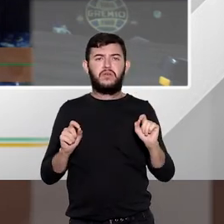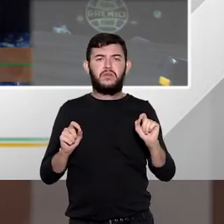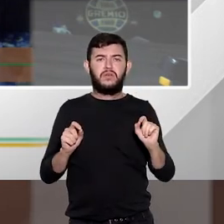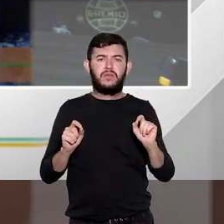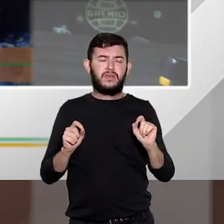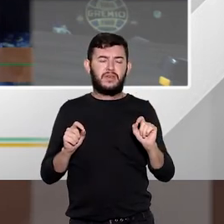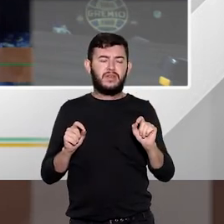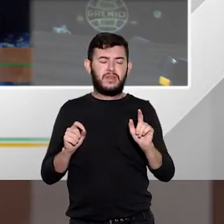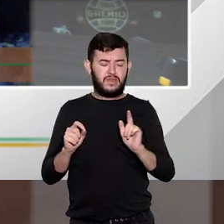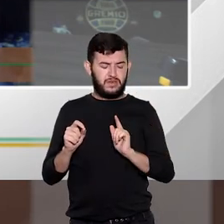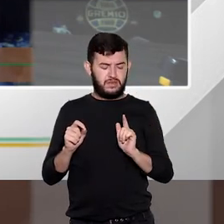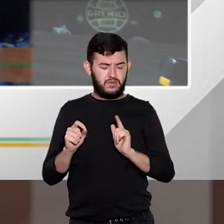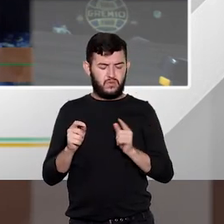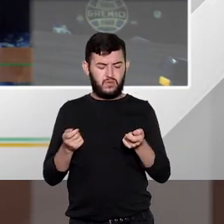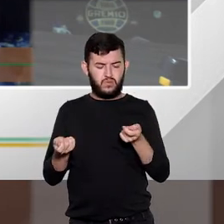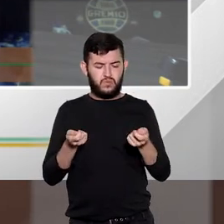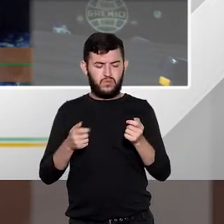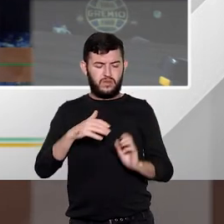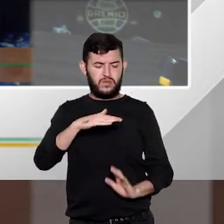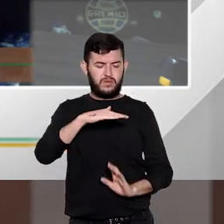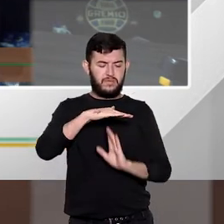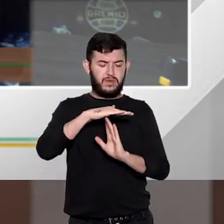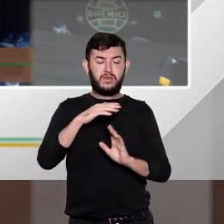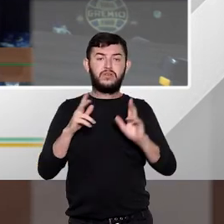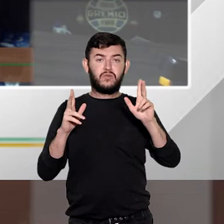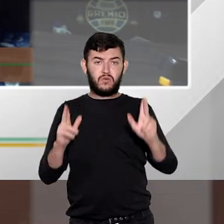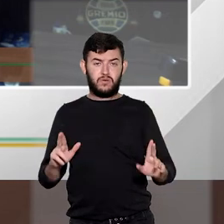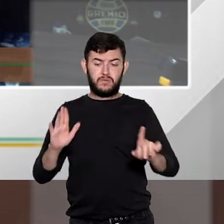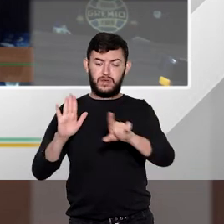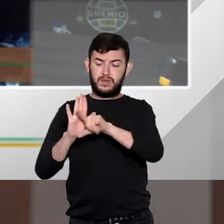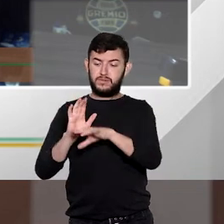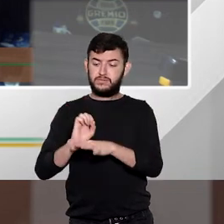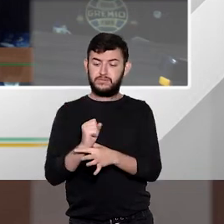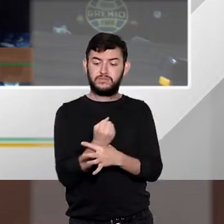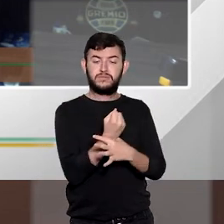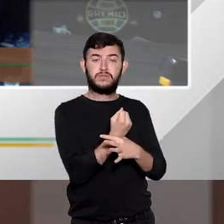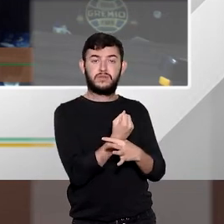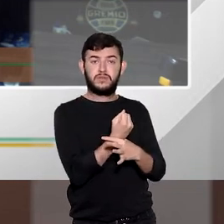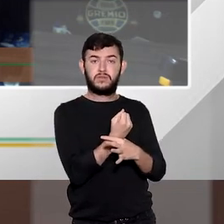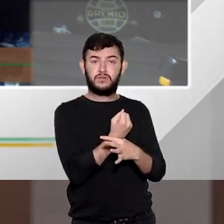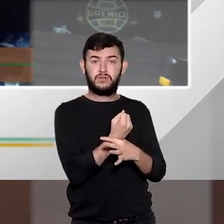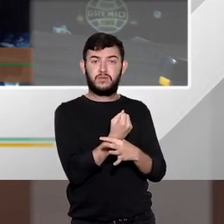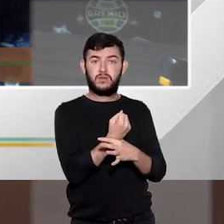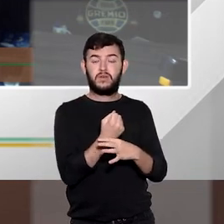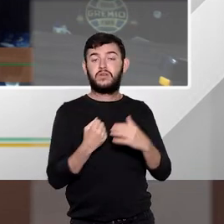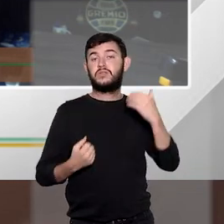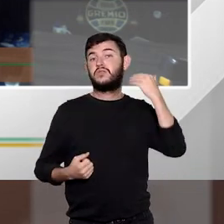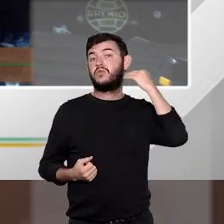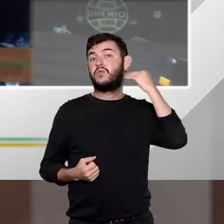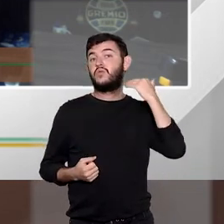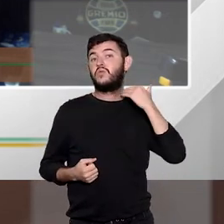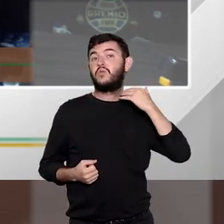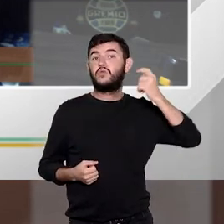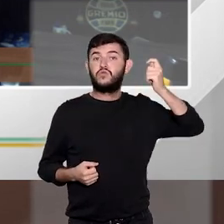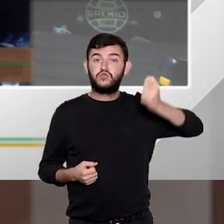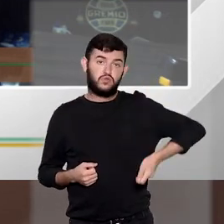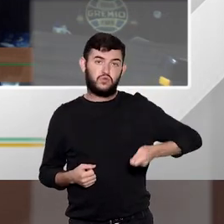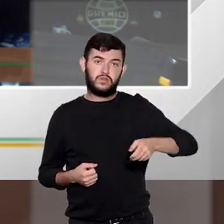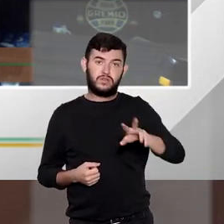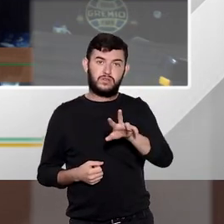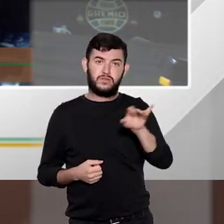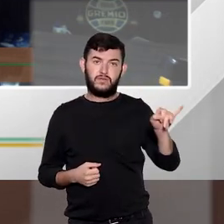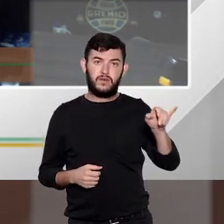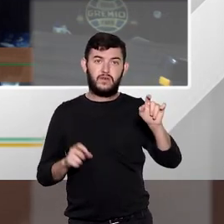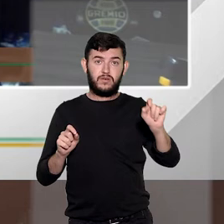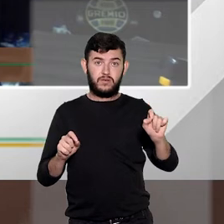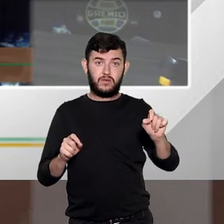máximo combinado na lei, do quanto que o juiz vai utilizar para elevar a